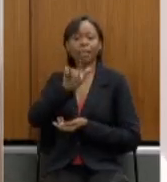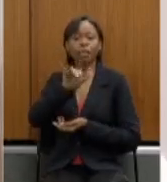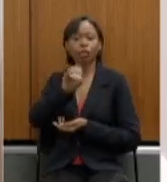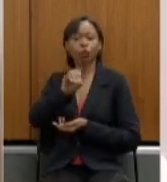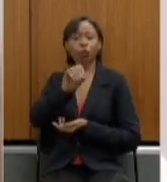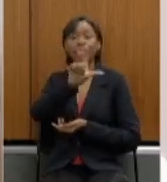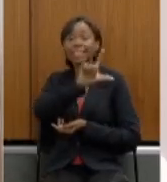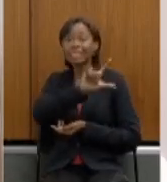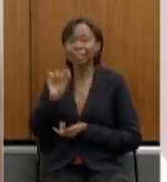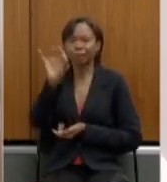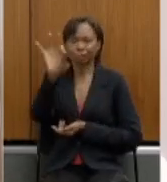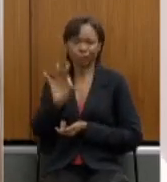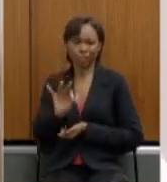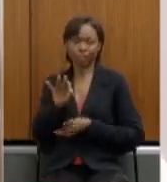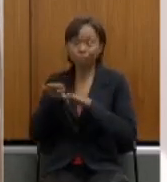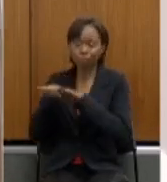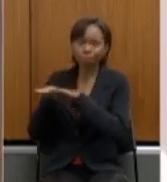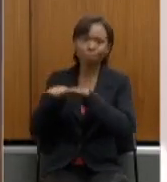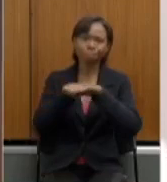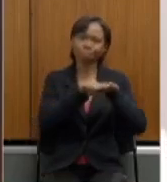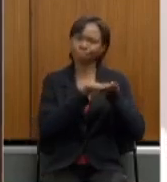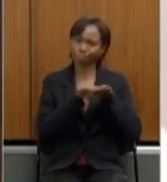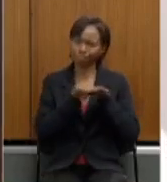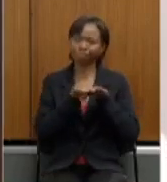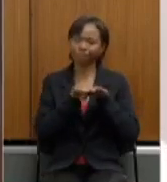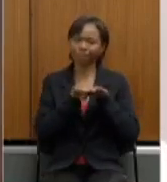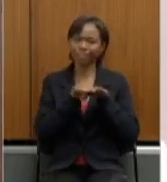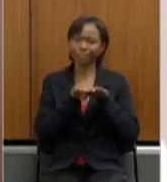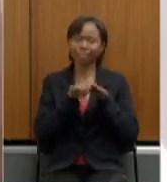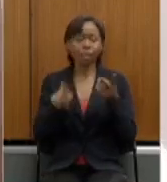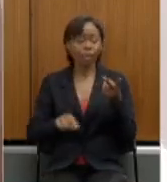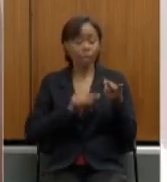integralidade e paridade e a outra que